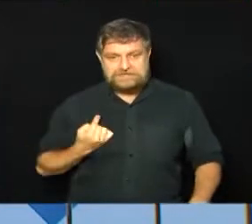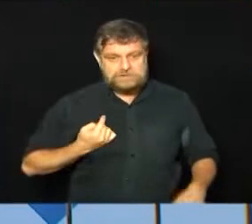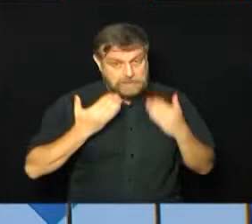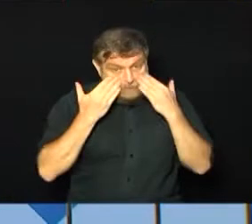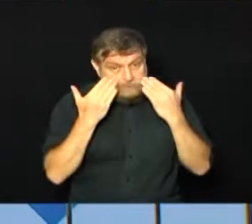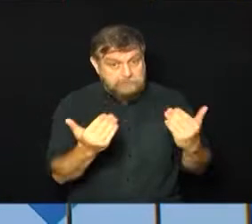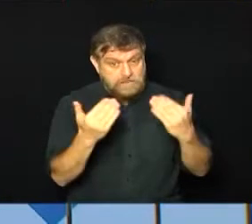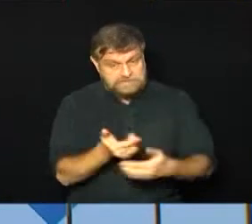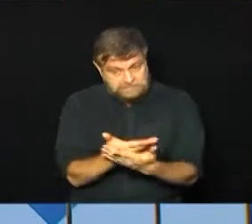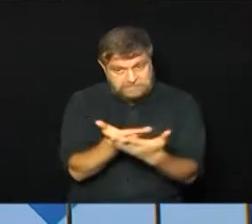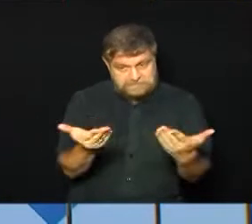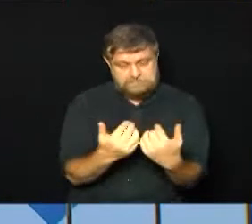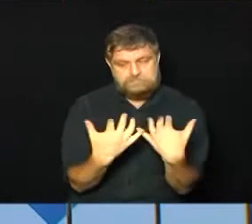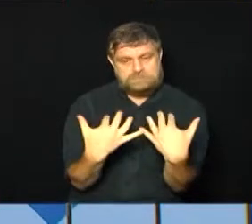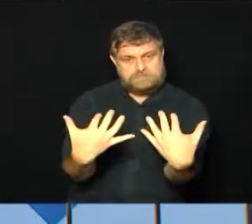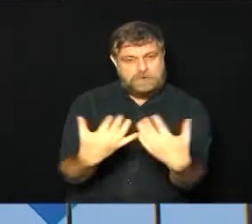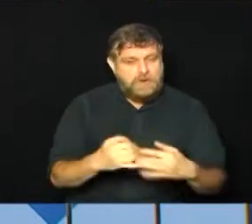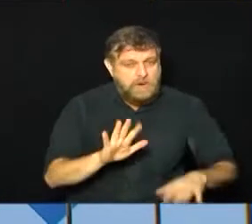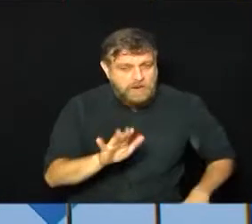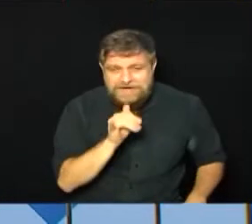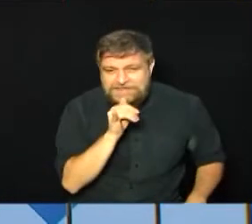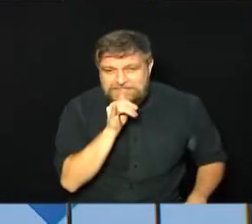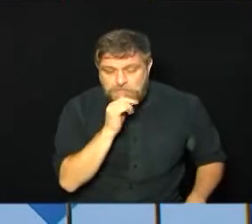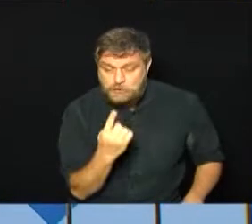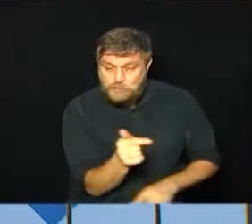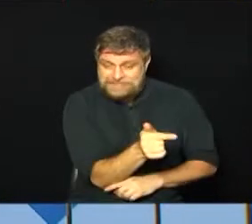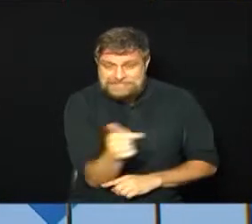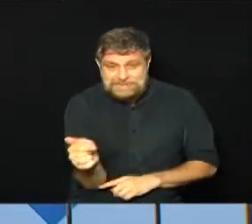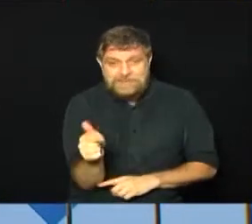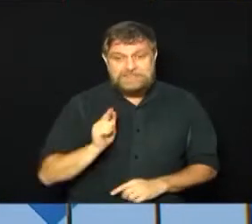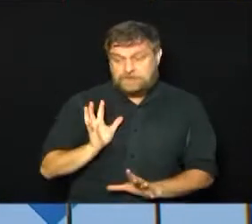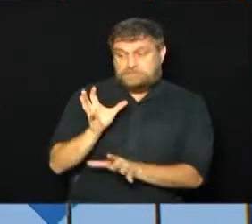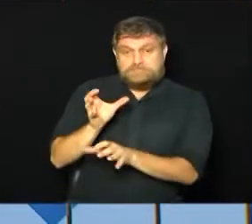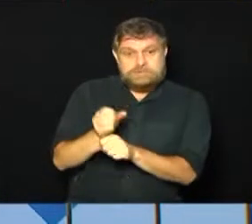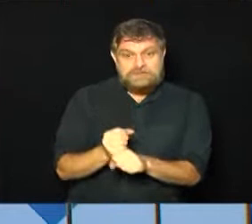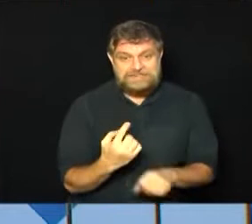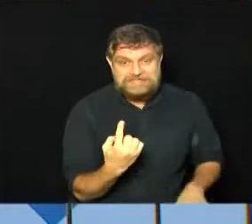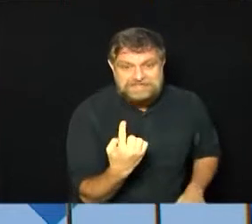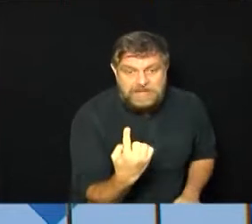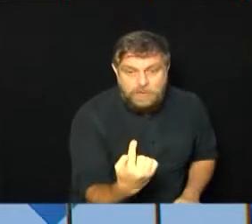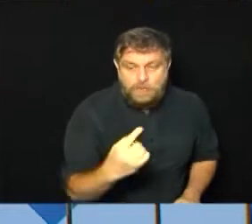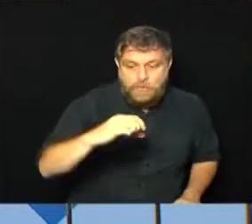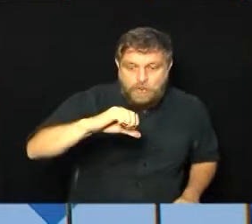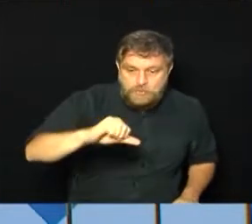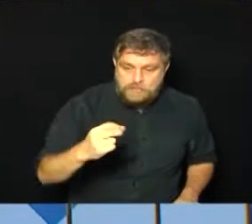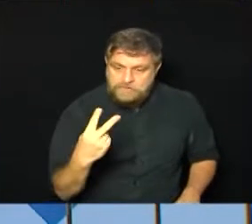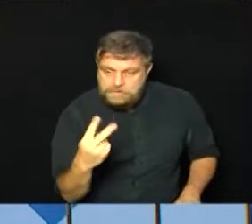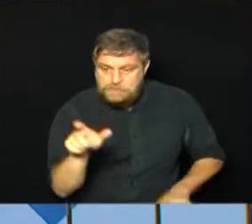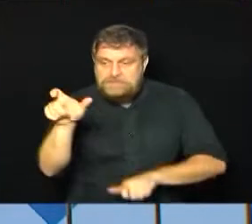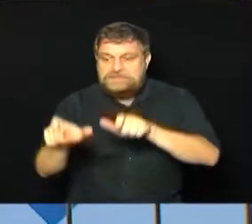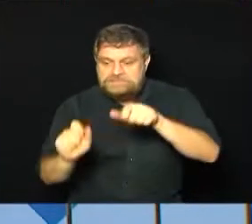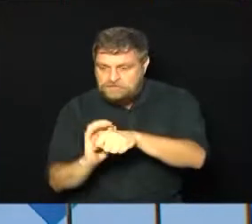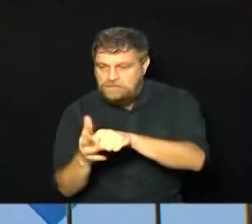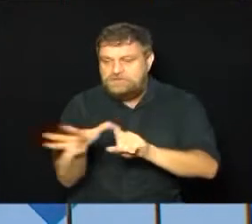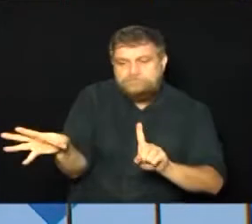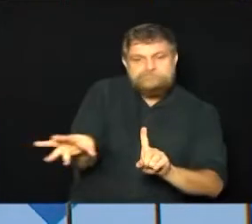tudo para você, só para se ter uma ideia, em uma semana foram registrados 192 casos da